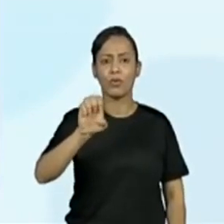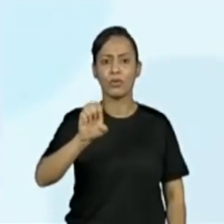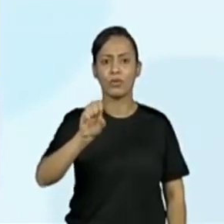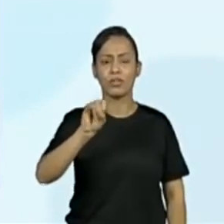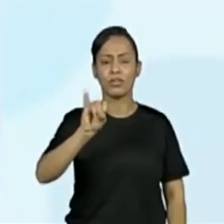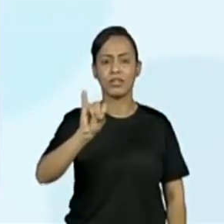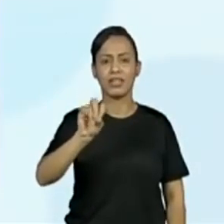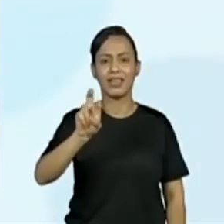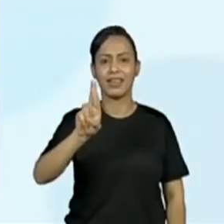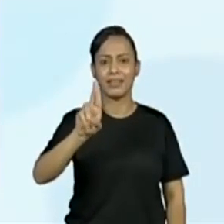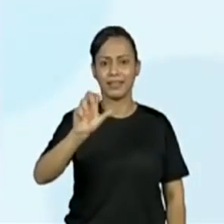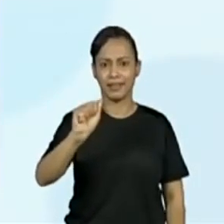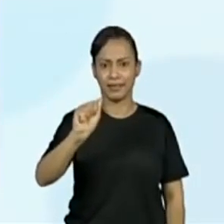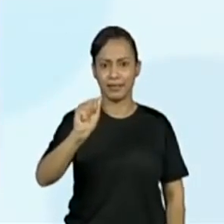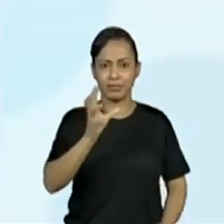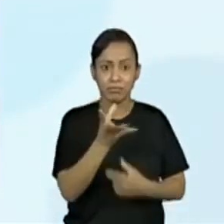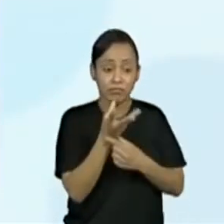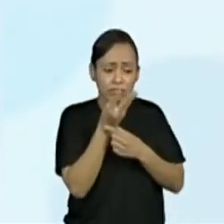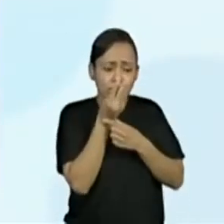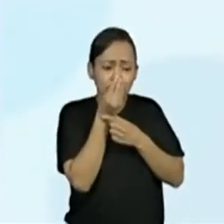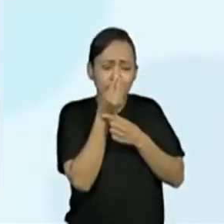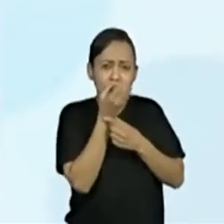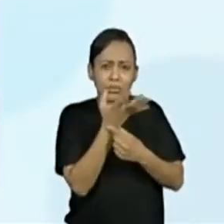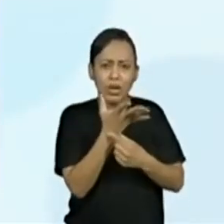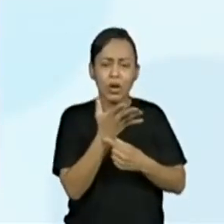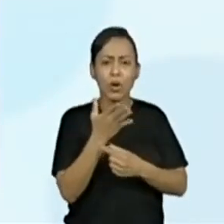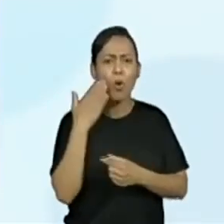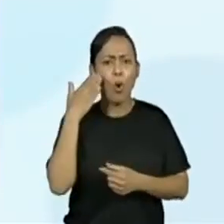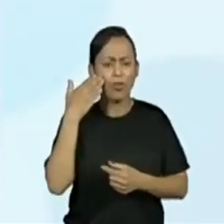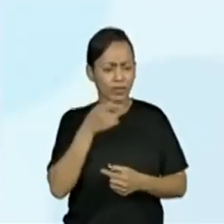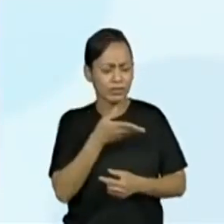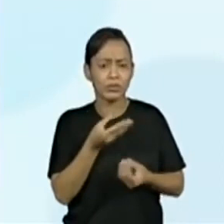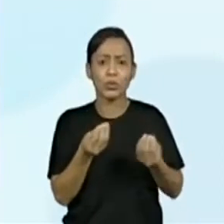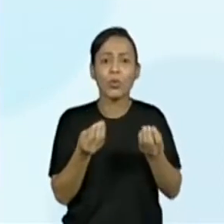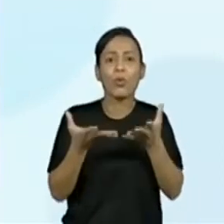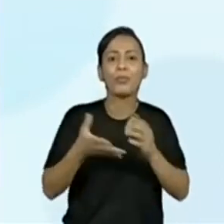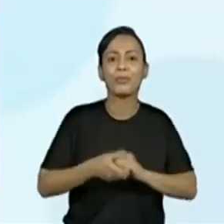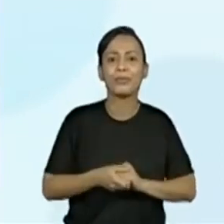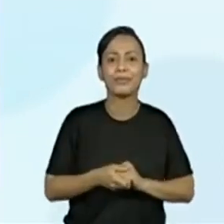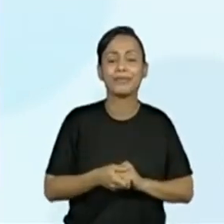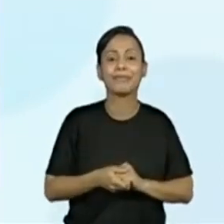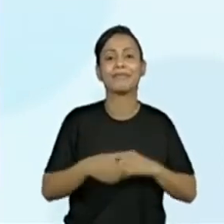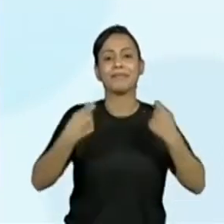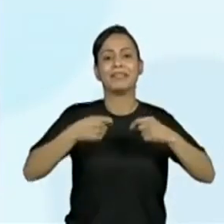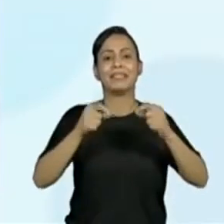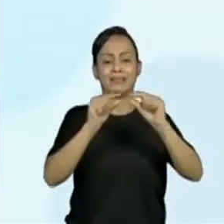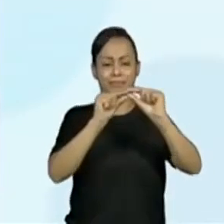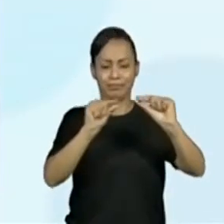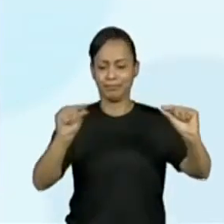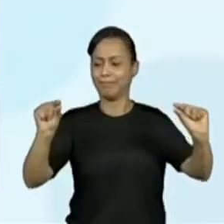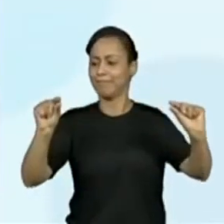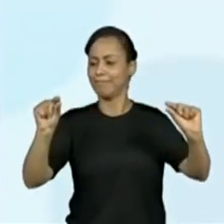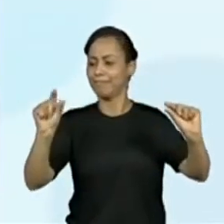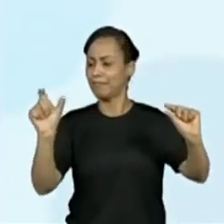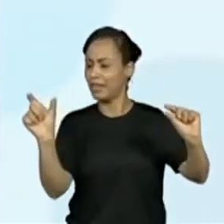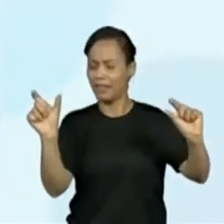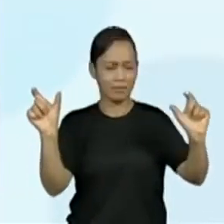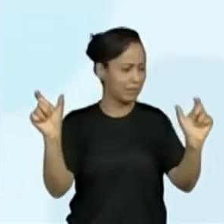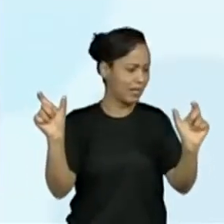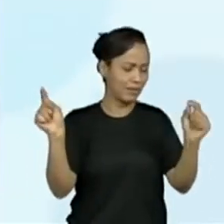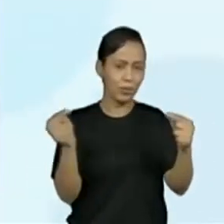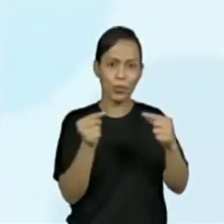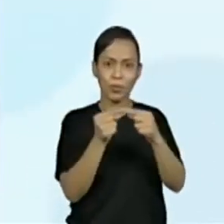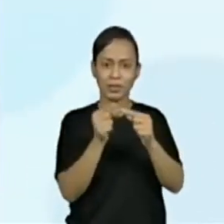roseira quando eu olho todas essas daí? Eu tenho que procurar a primeira palavra? Sim. Do verso, né?